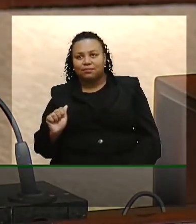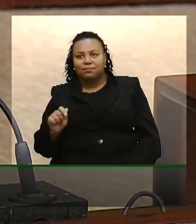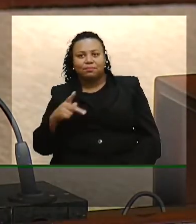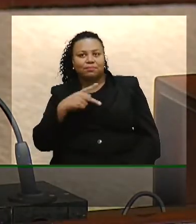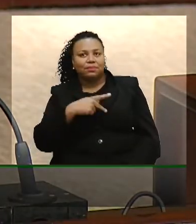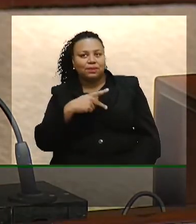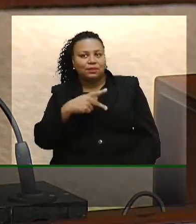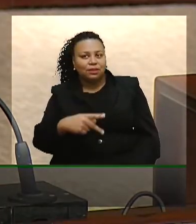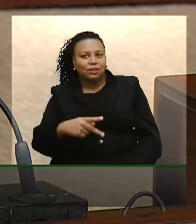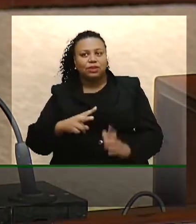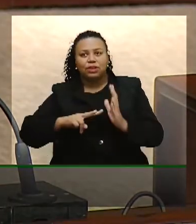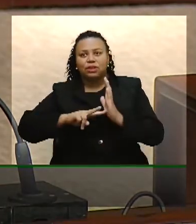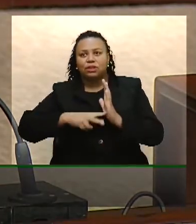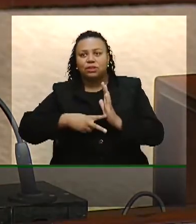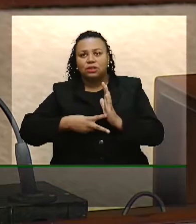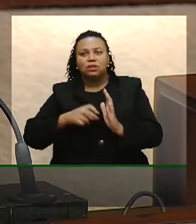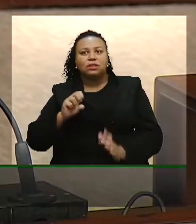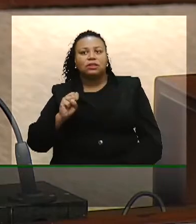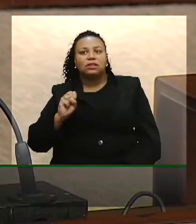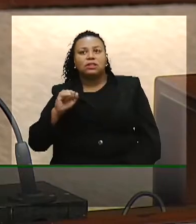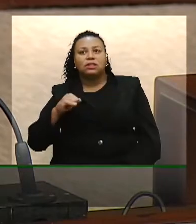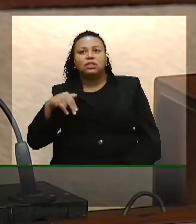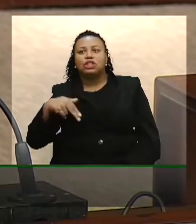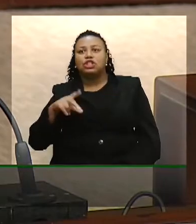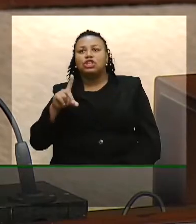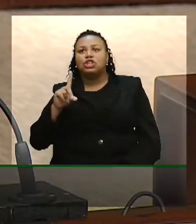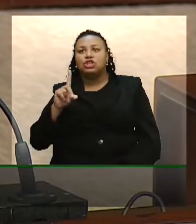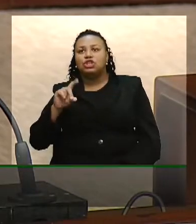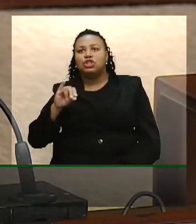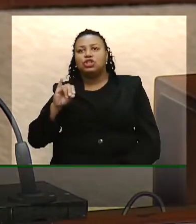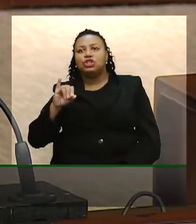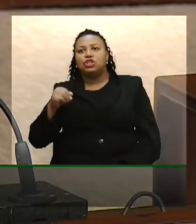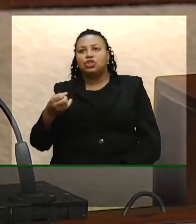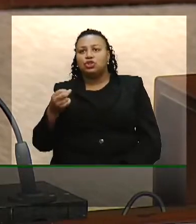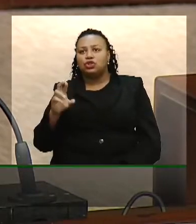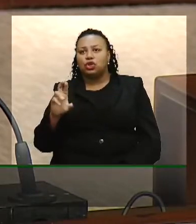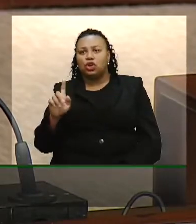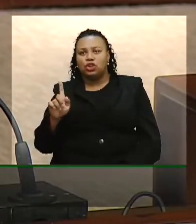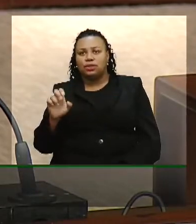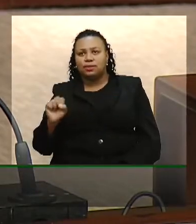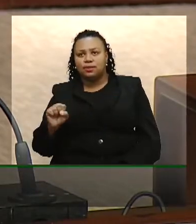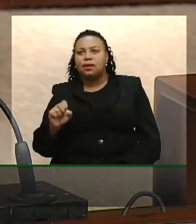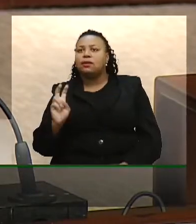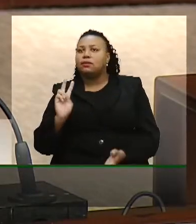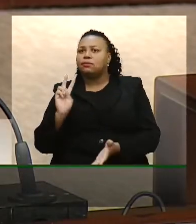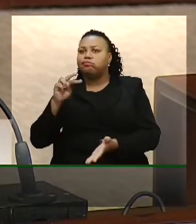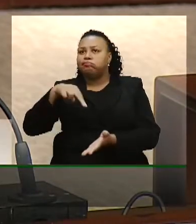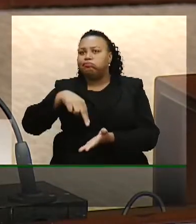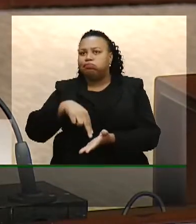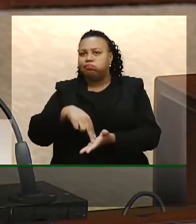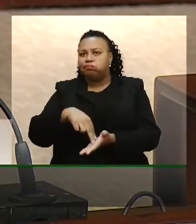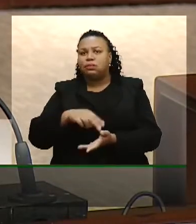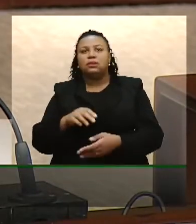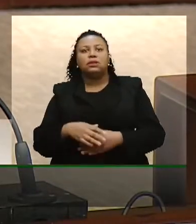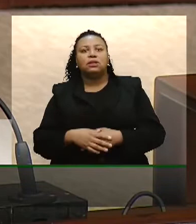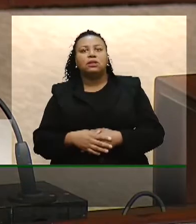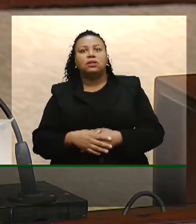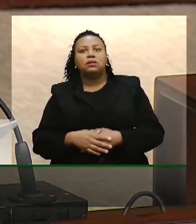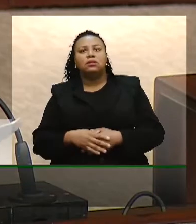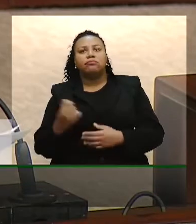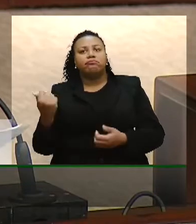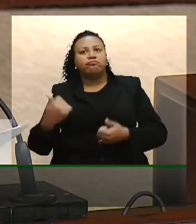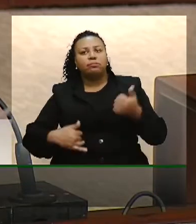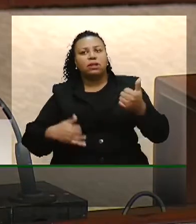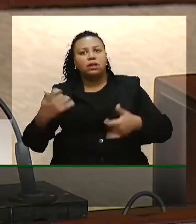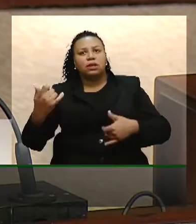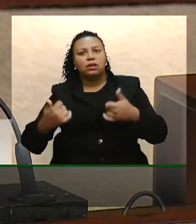presidente Ducine George, que fez aqui uso da tribuna, trazendo